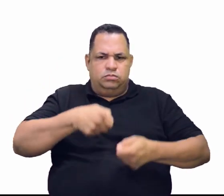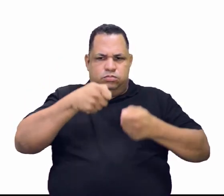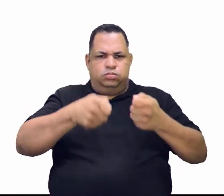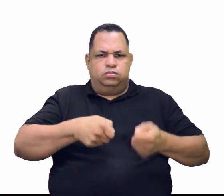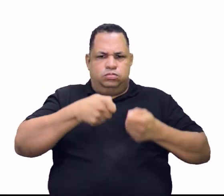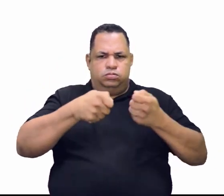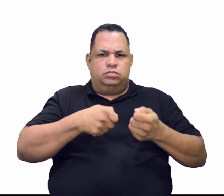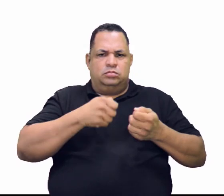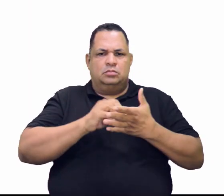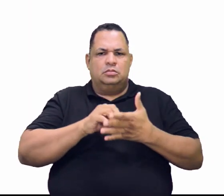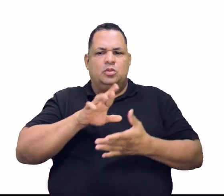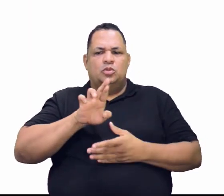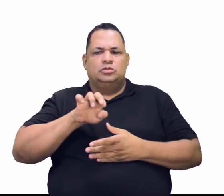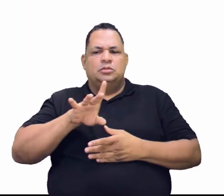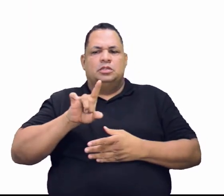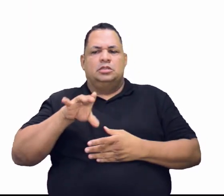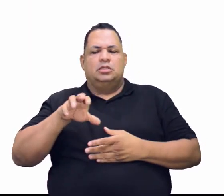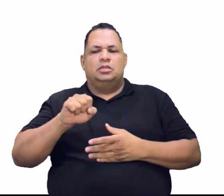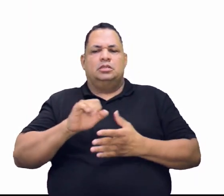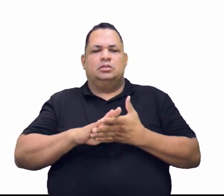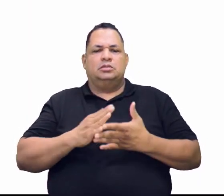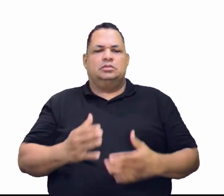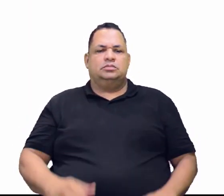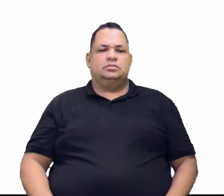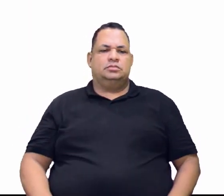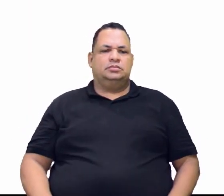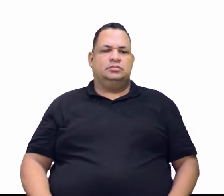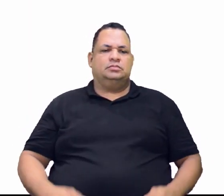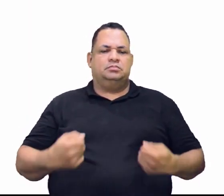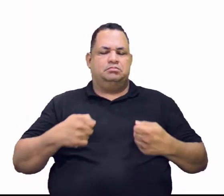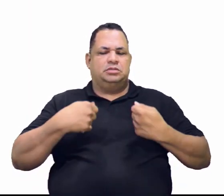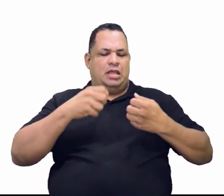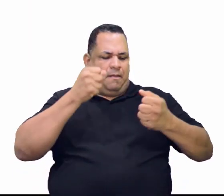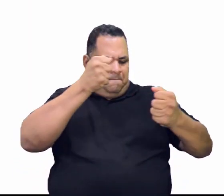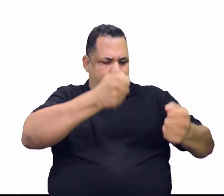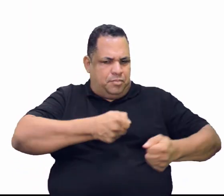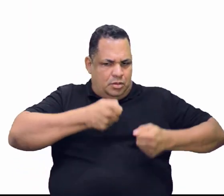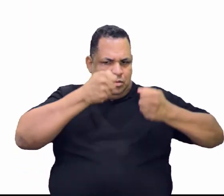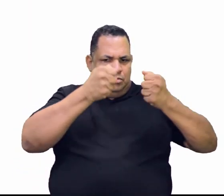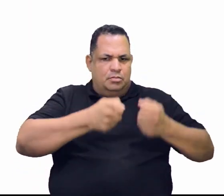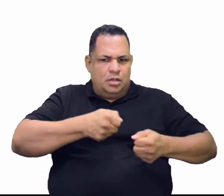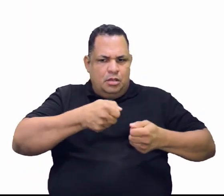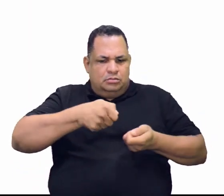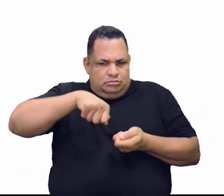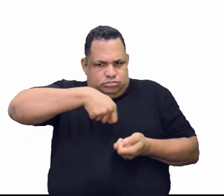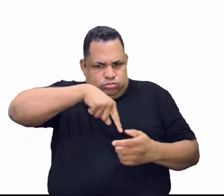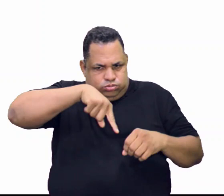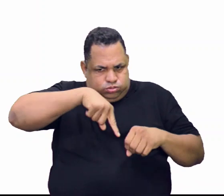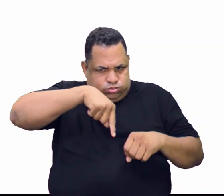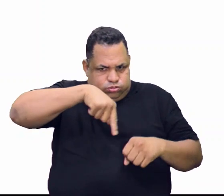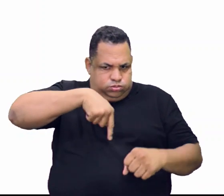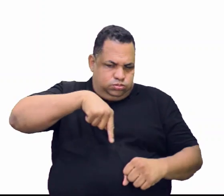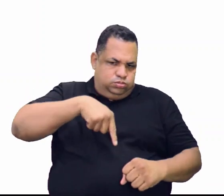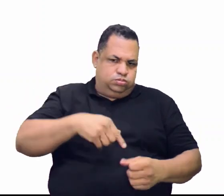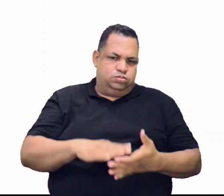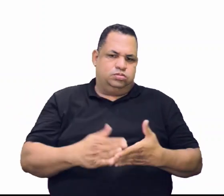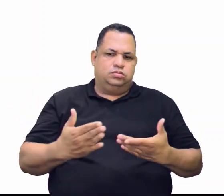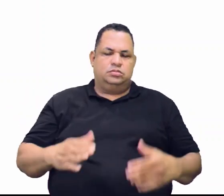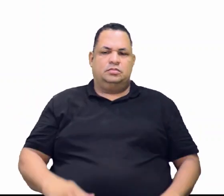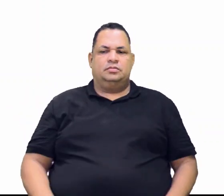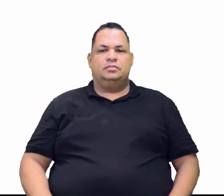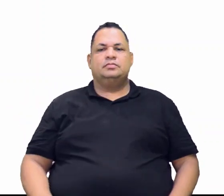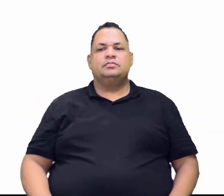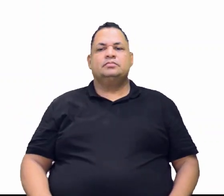forma bem, bem rudimentar. Então, haja braço humano aí. Para poder fazer isso.